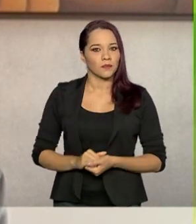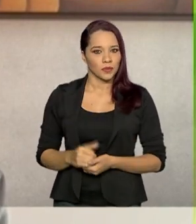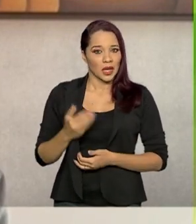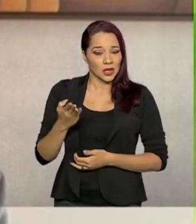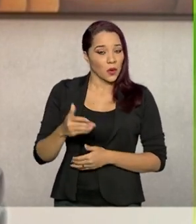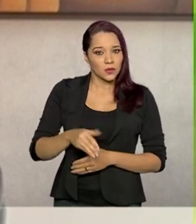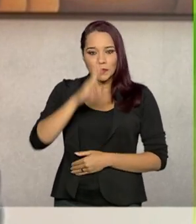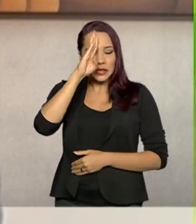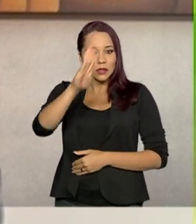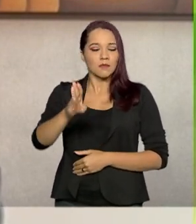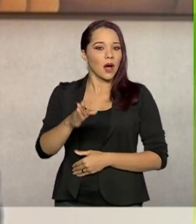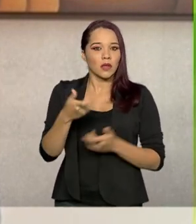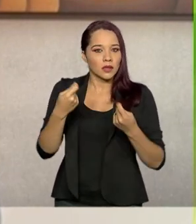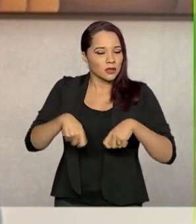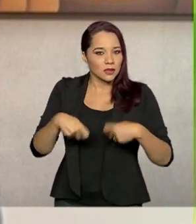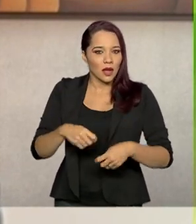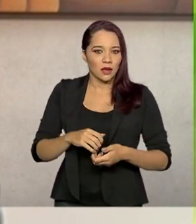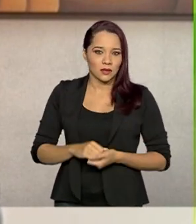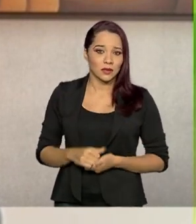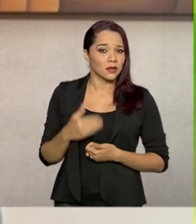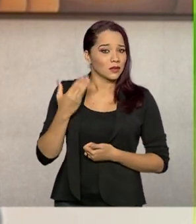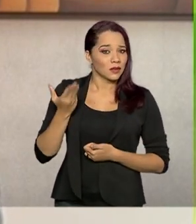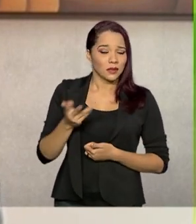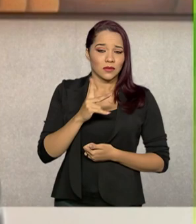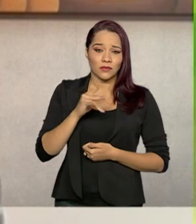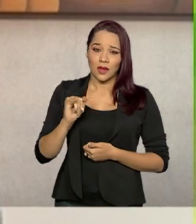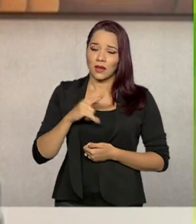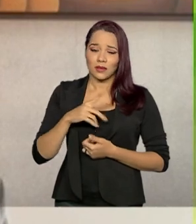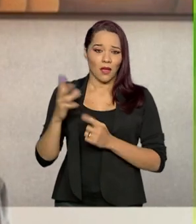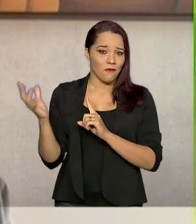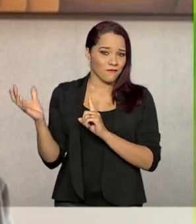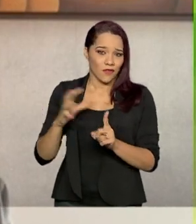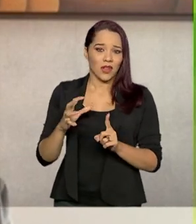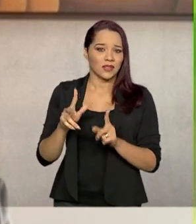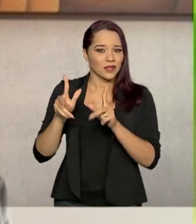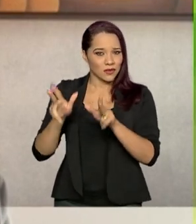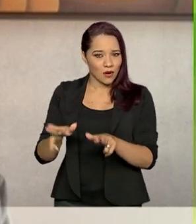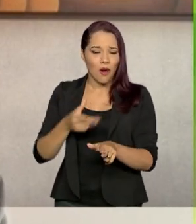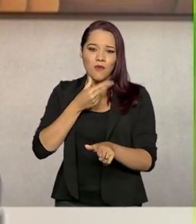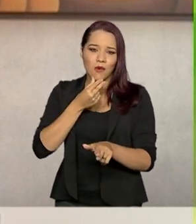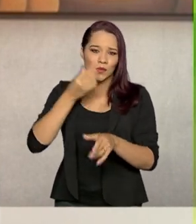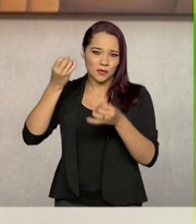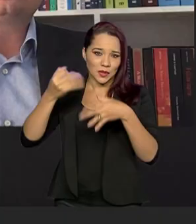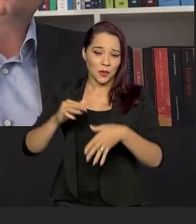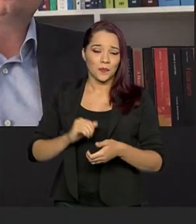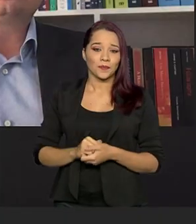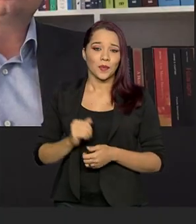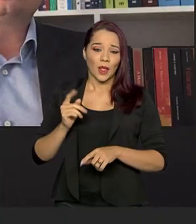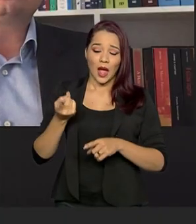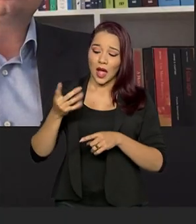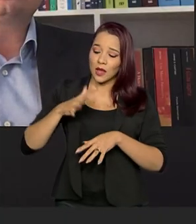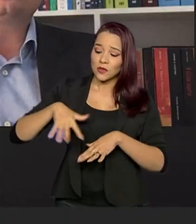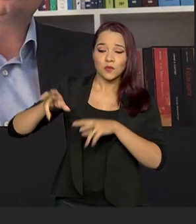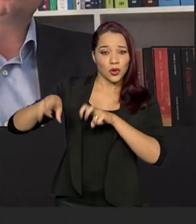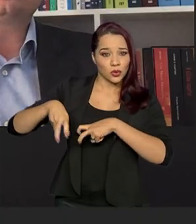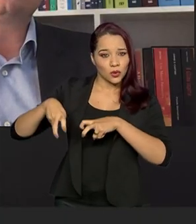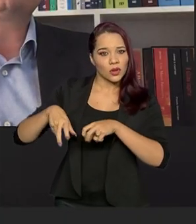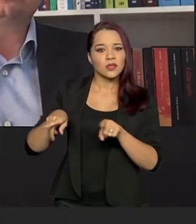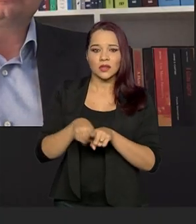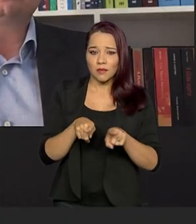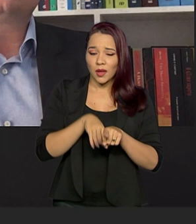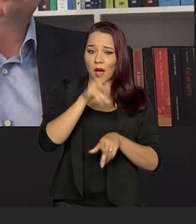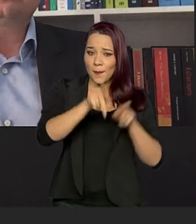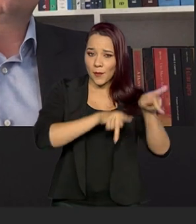primeira necessidade. Isso naturalmente vai ter um impacto, como o Renato bem mencionou, em relação aos produtores, mas também em relação